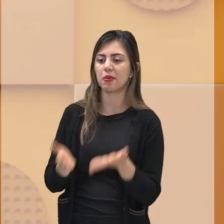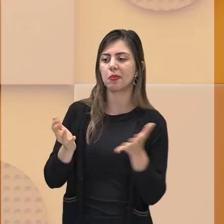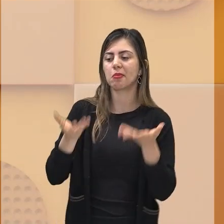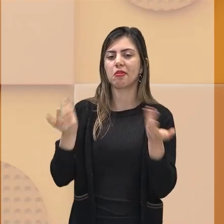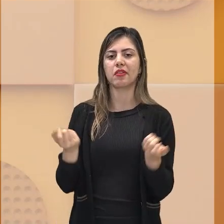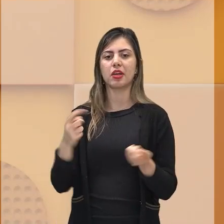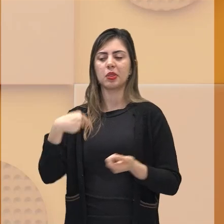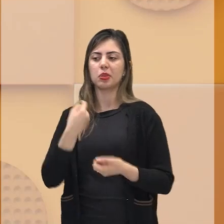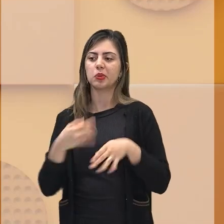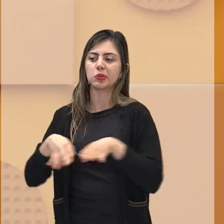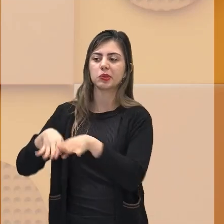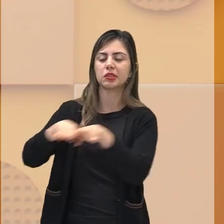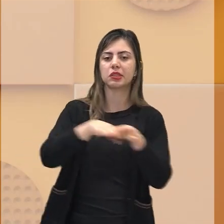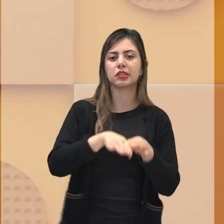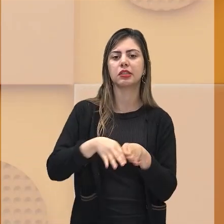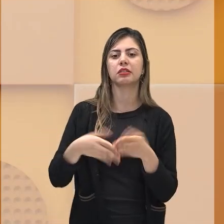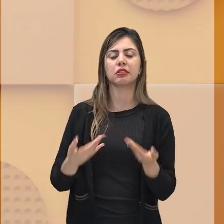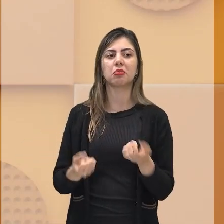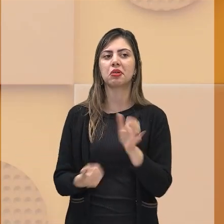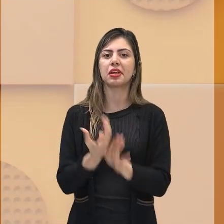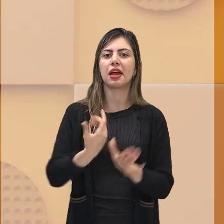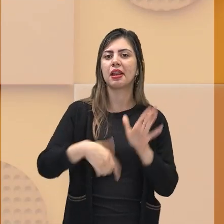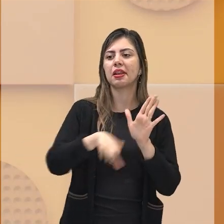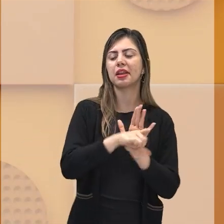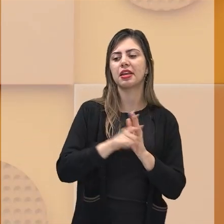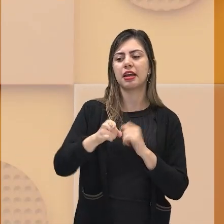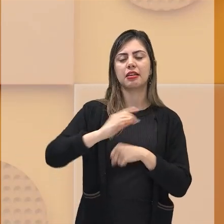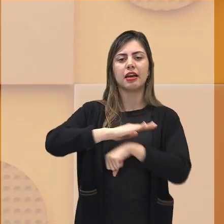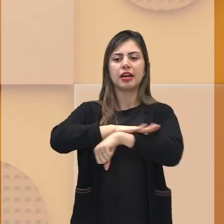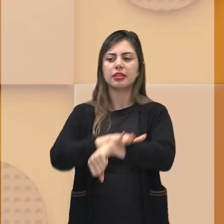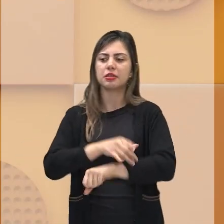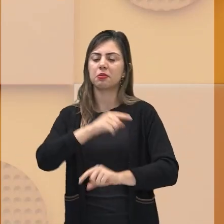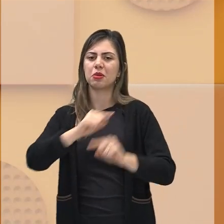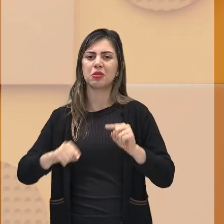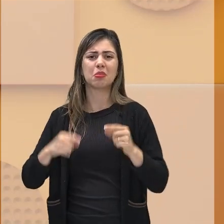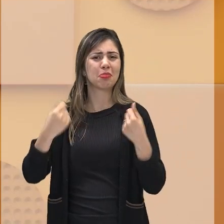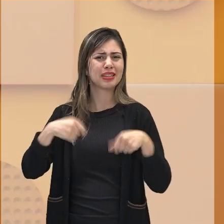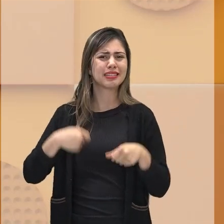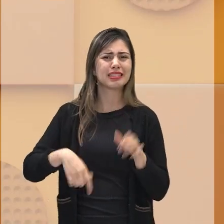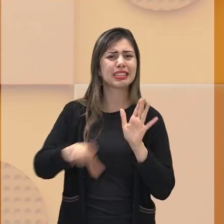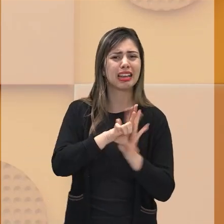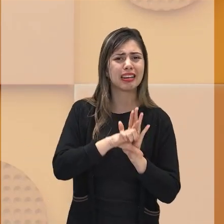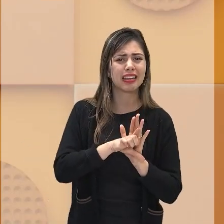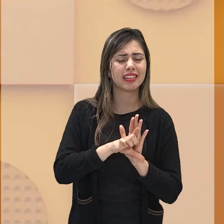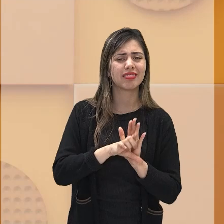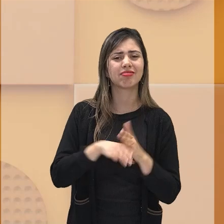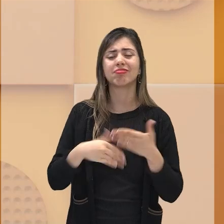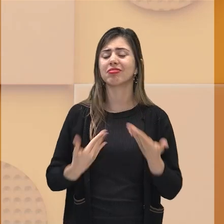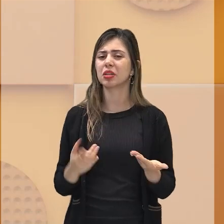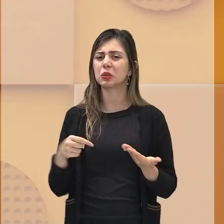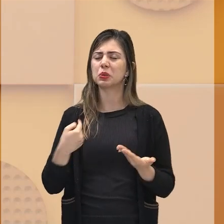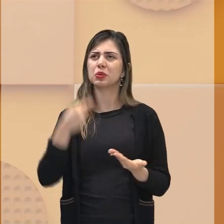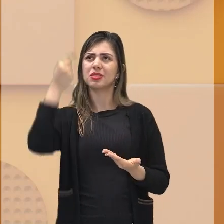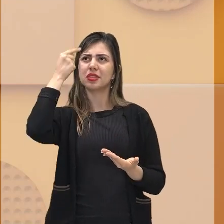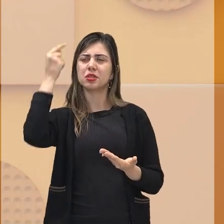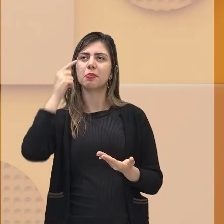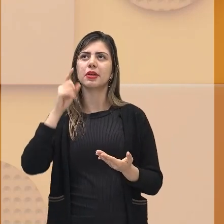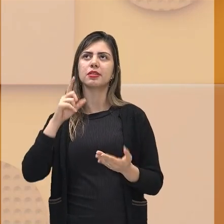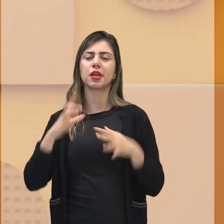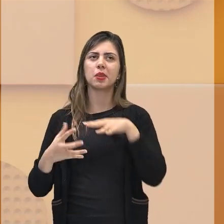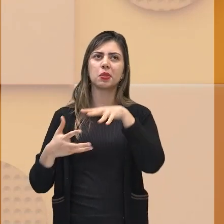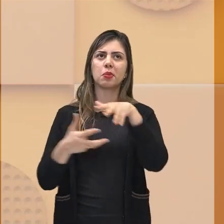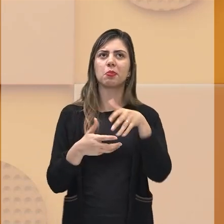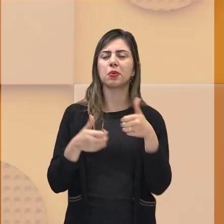ou leis que criminalizam o racismo? Será que deveria ser necessário? A gente pode pensar que no mundo ideal não seria